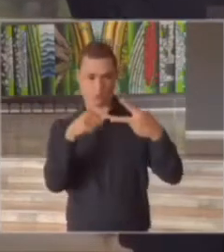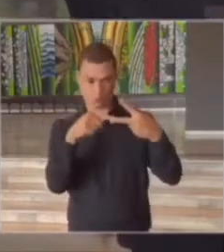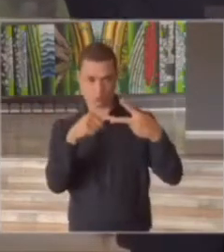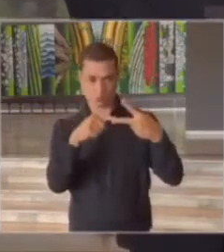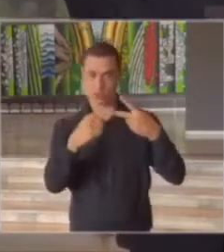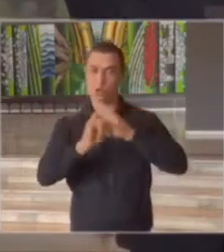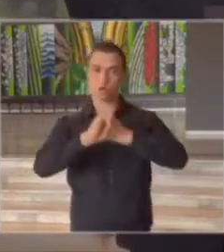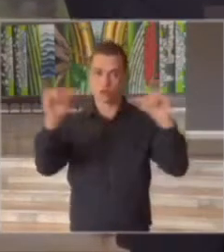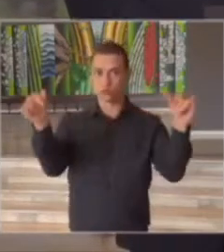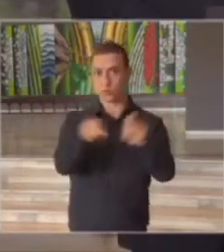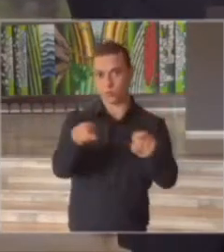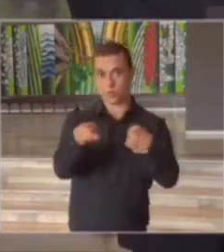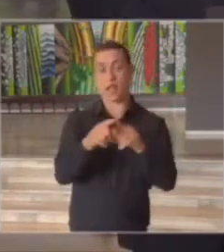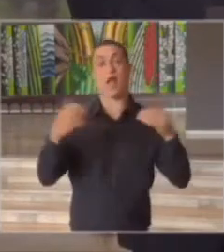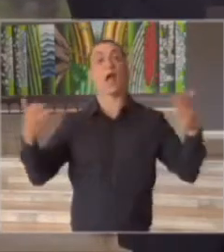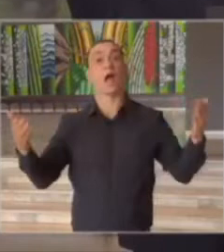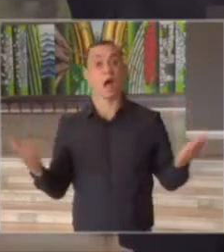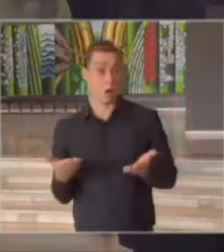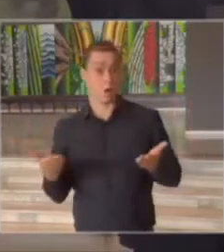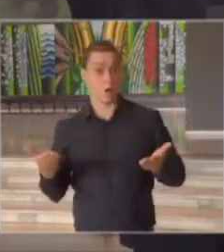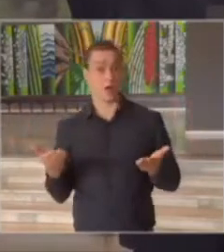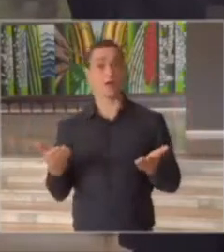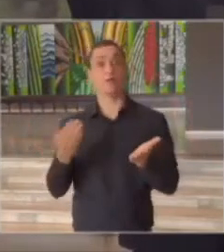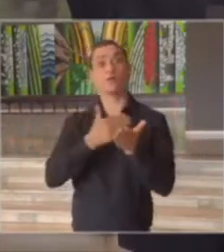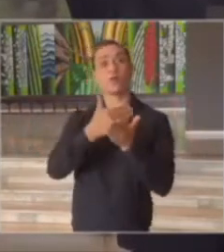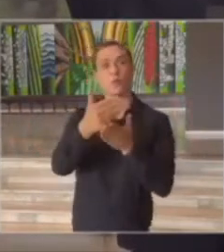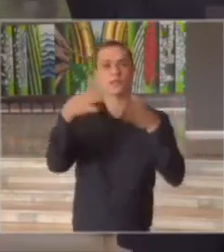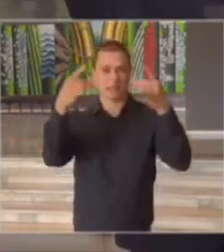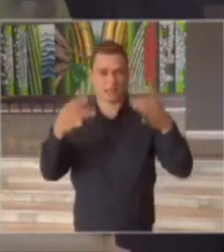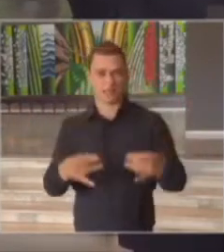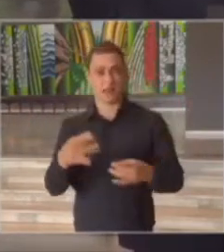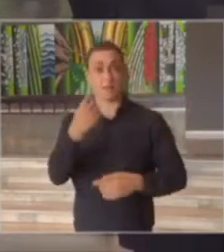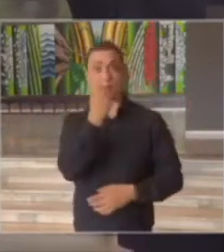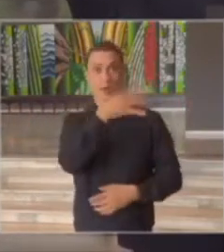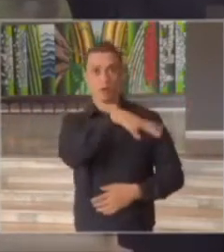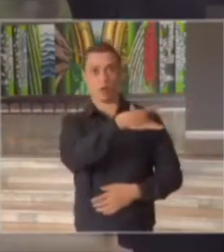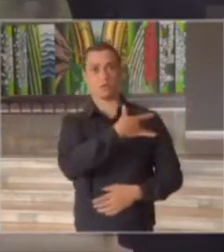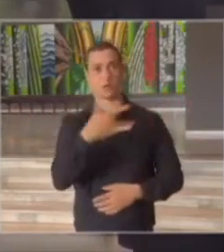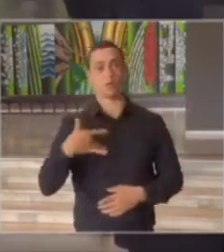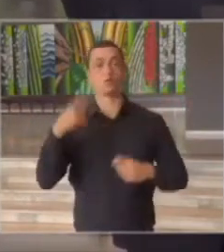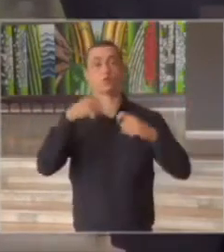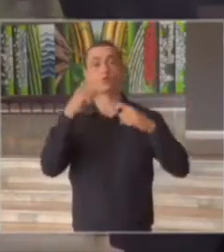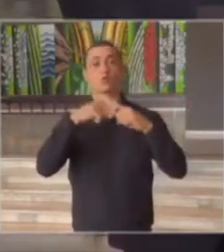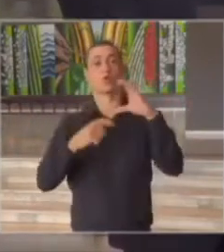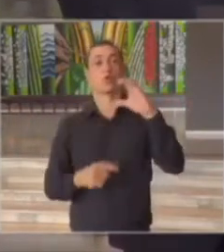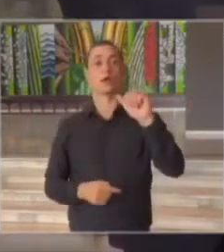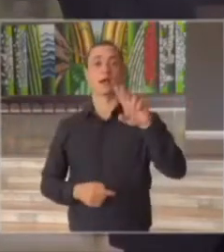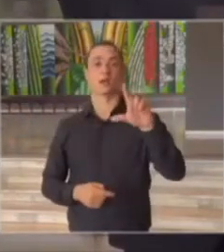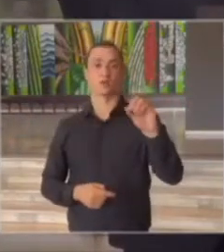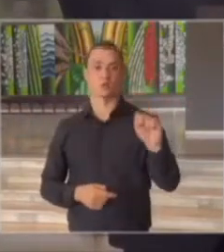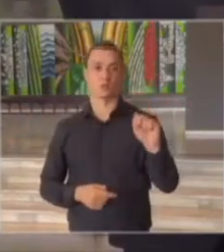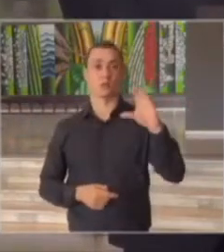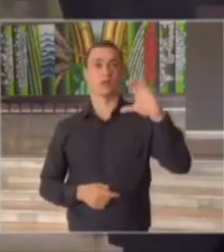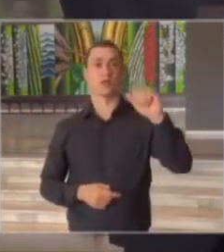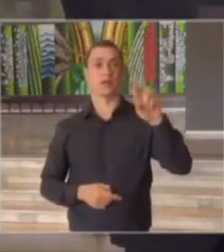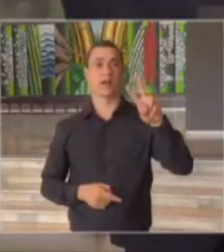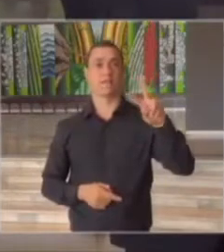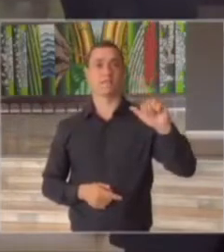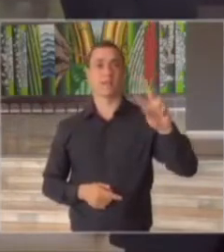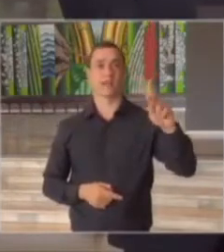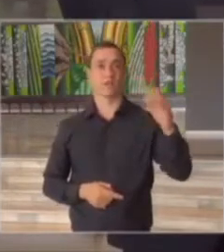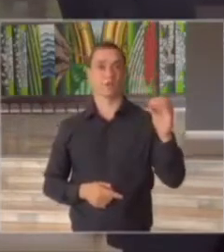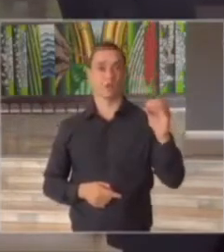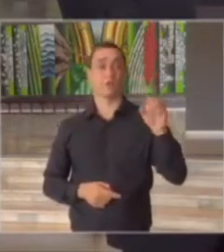doutor Carlos Carvalho dentro do que nós já antecipamos da reclassificação de regiões aqui do estado